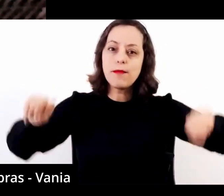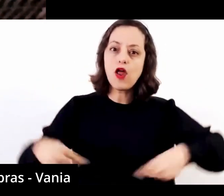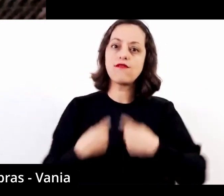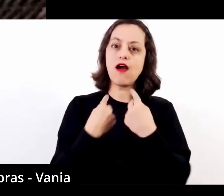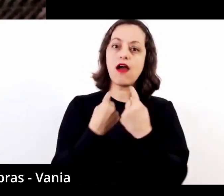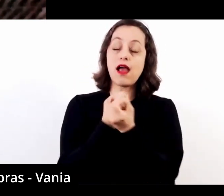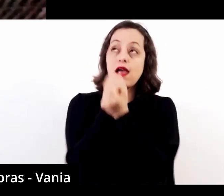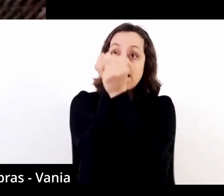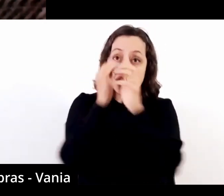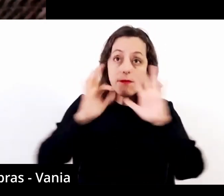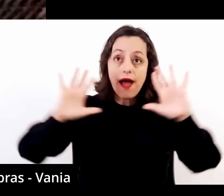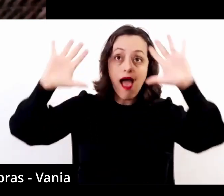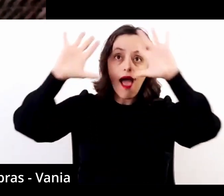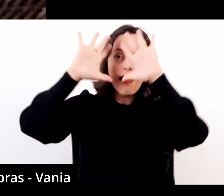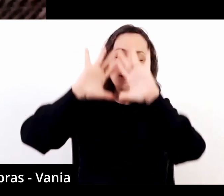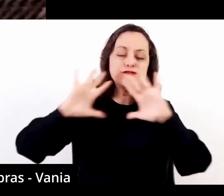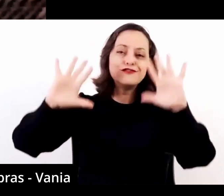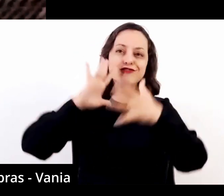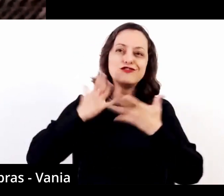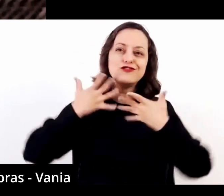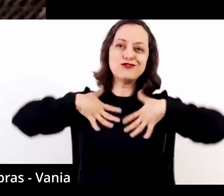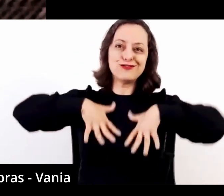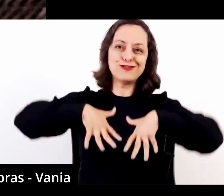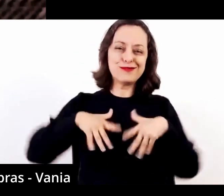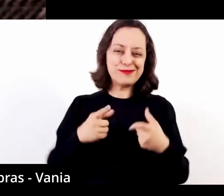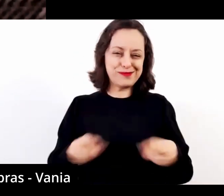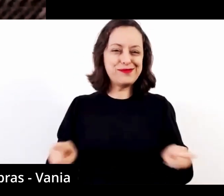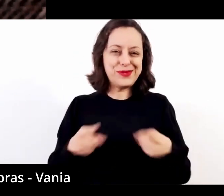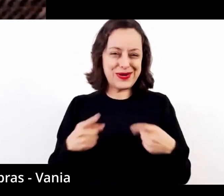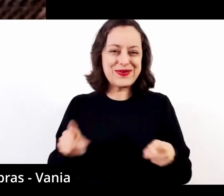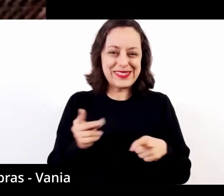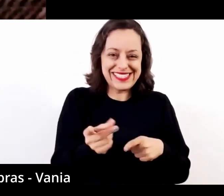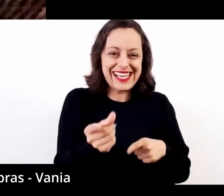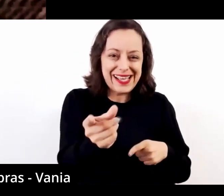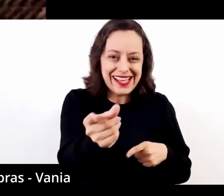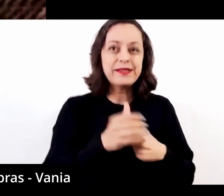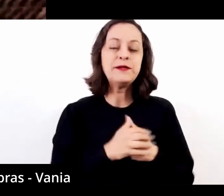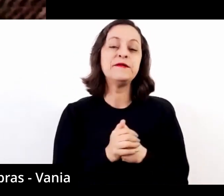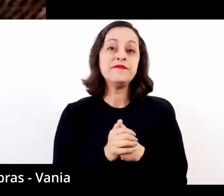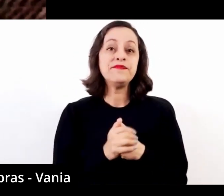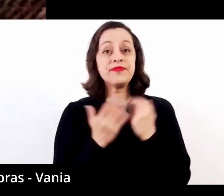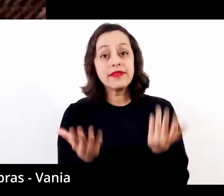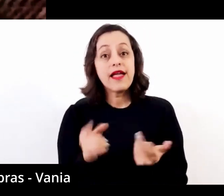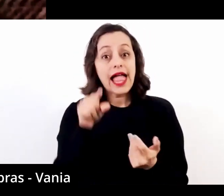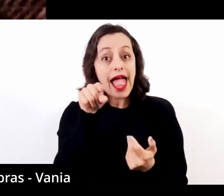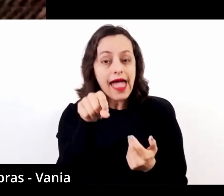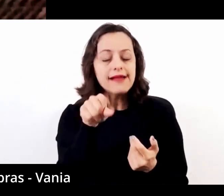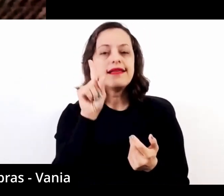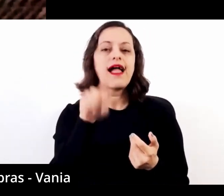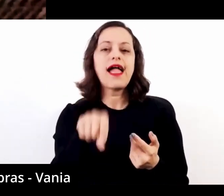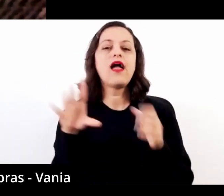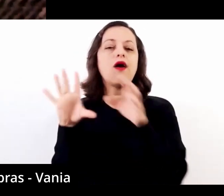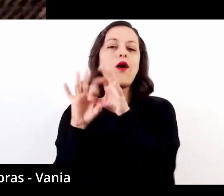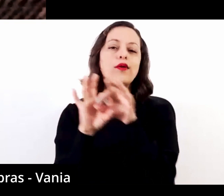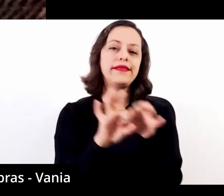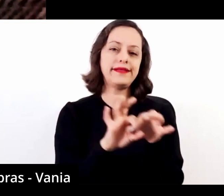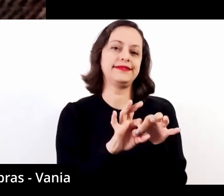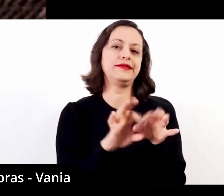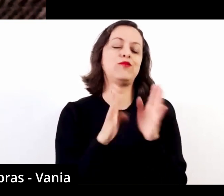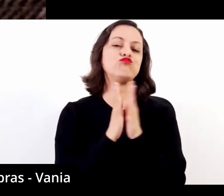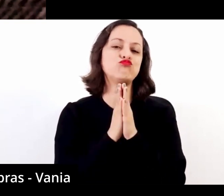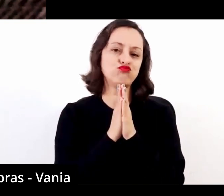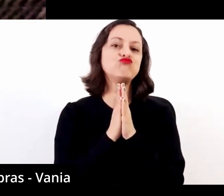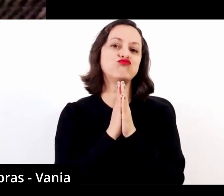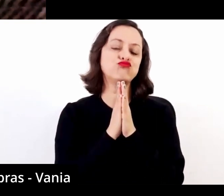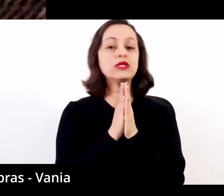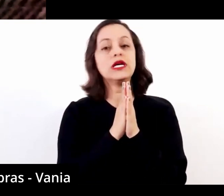imagens musicais permanentes e perempitórias. Então, é essa conexão que eu vejo entre